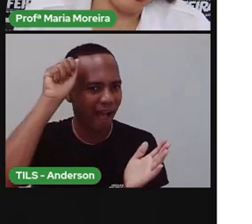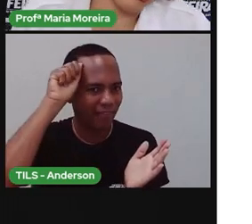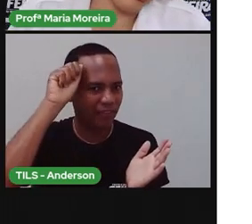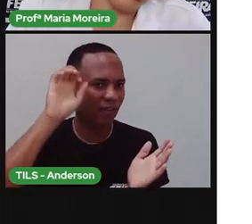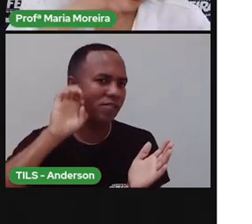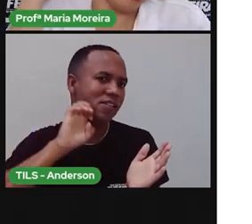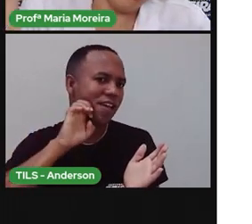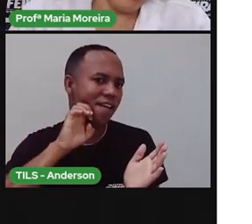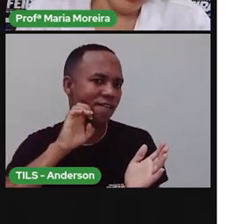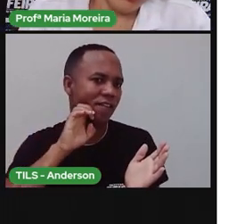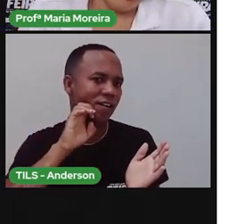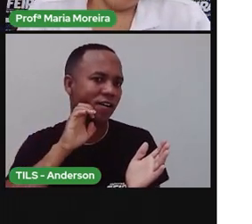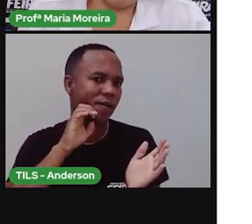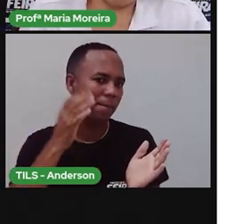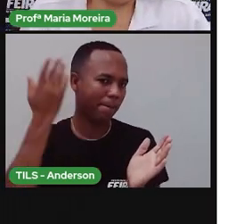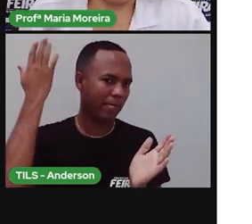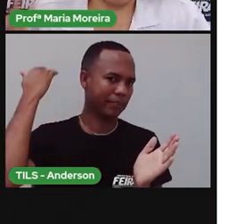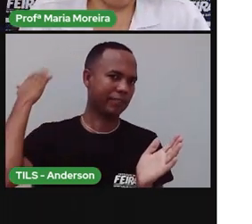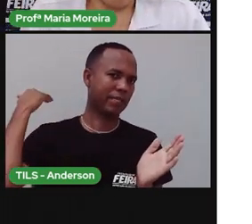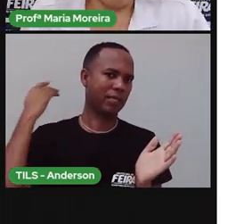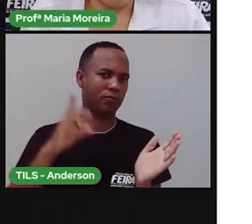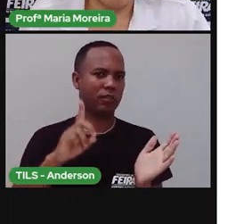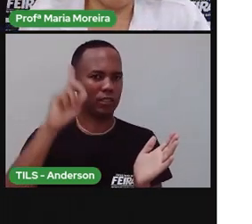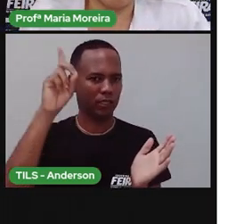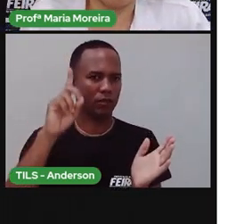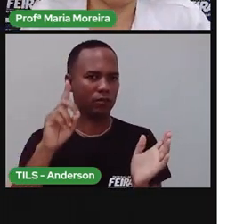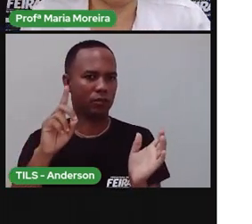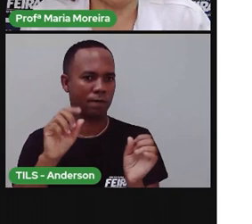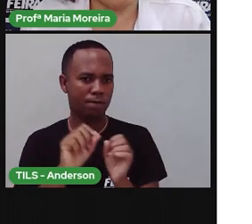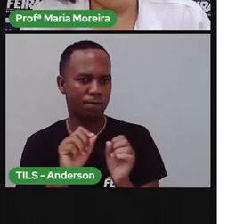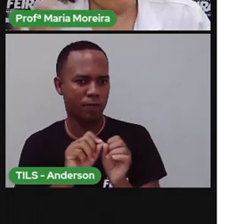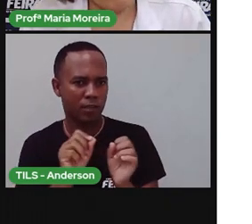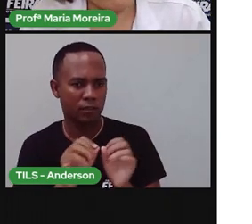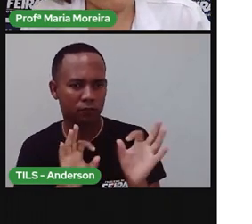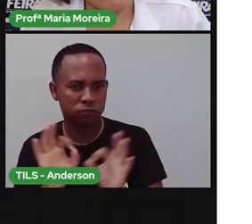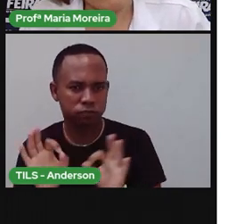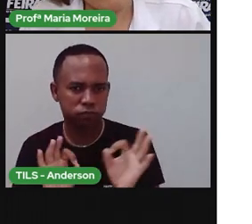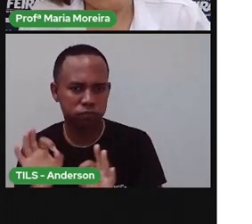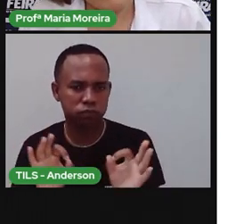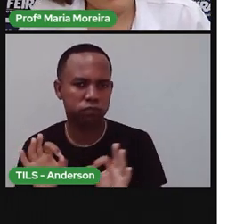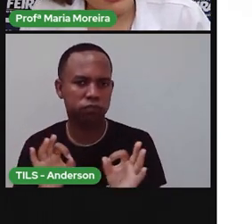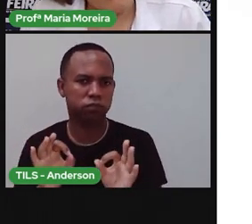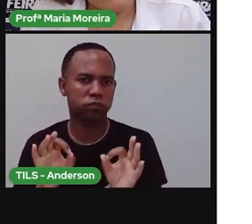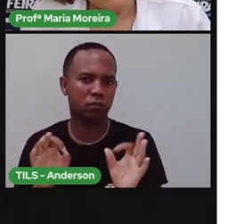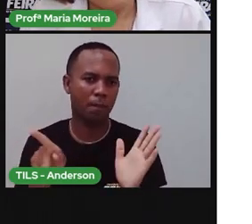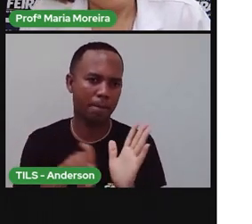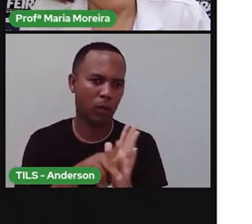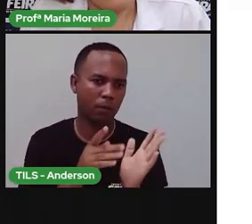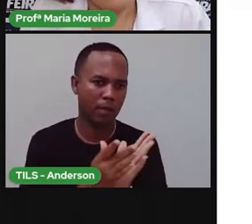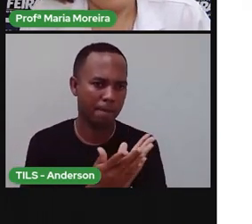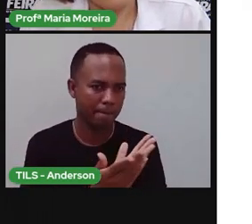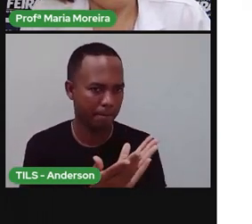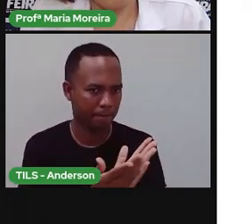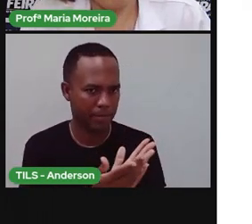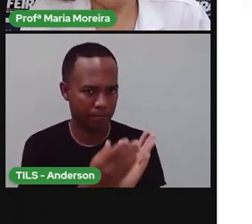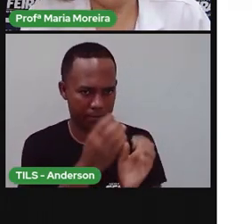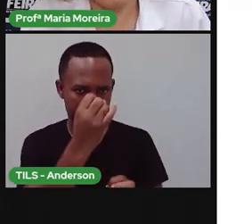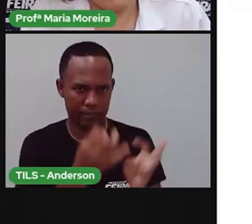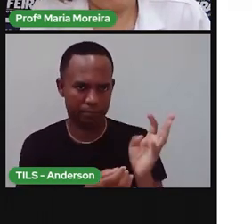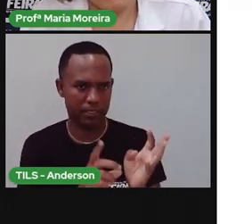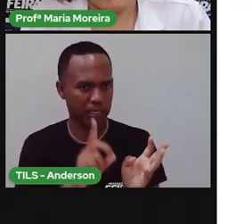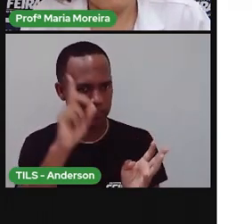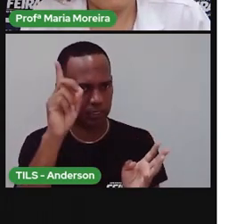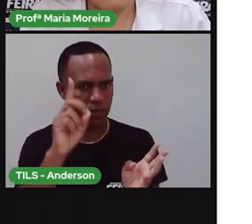que Deus criou o homem e o conceito religioso diz que não. Que o